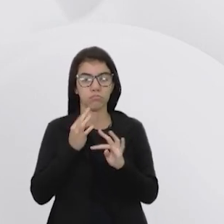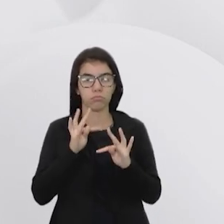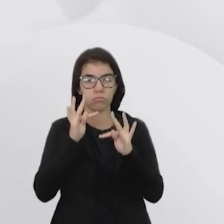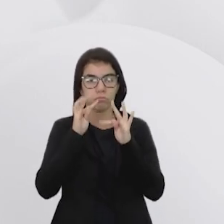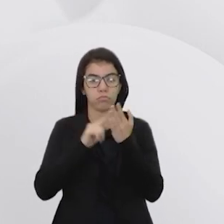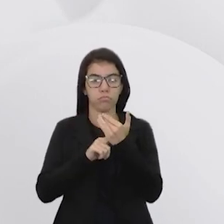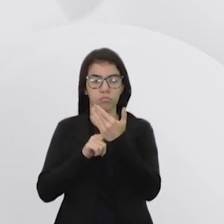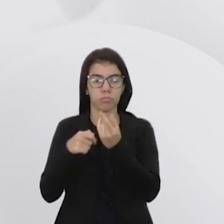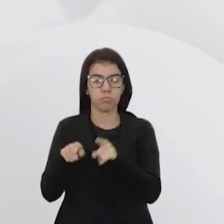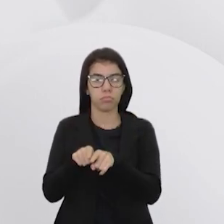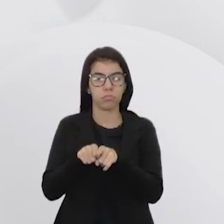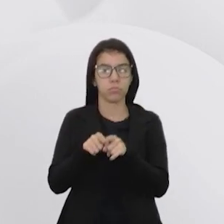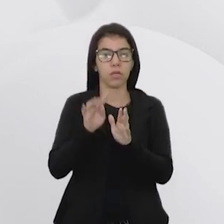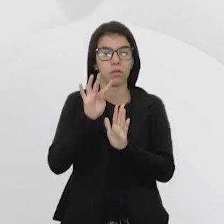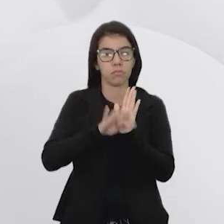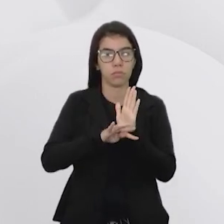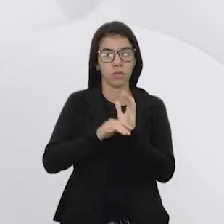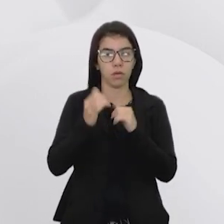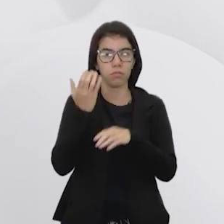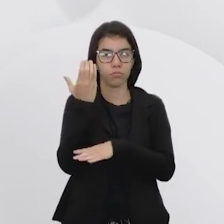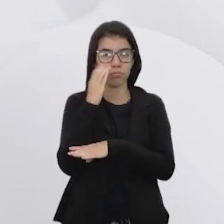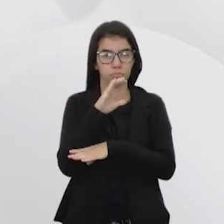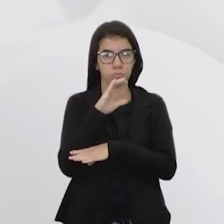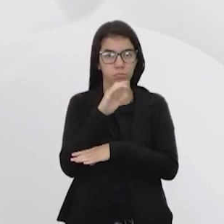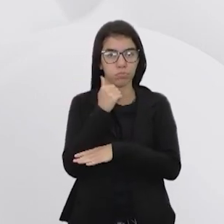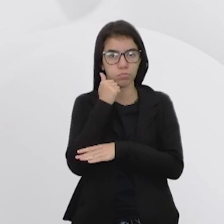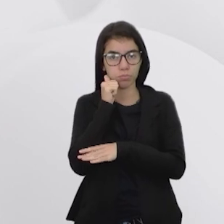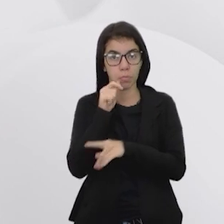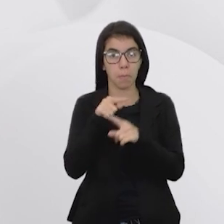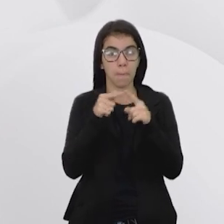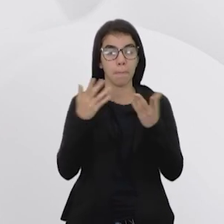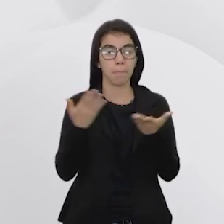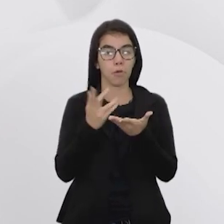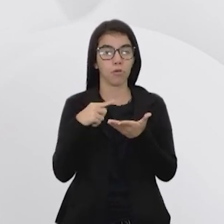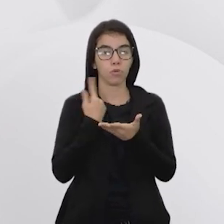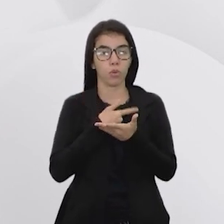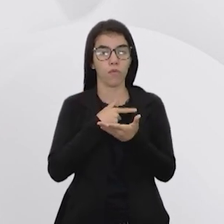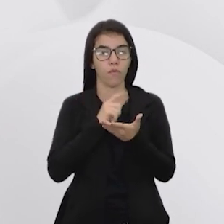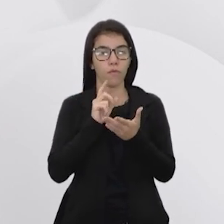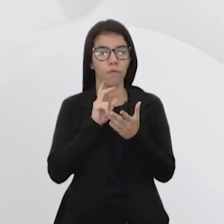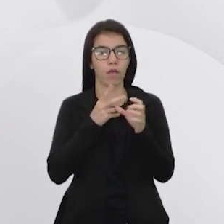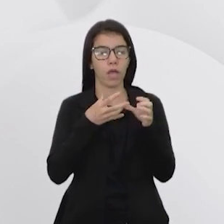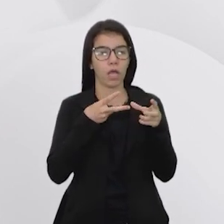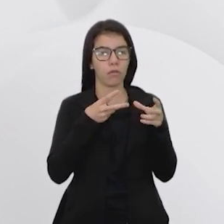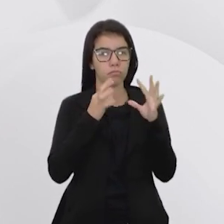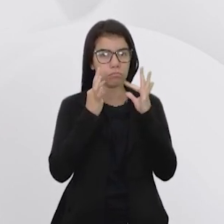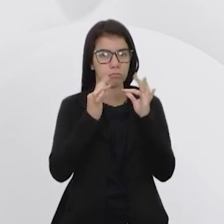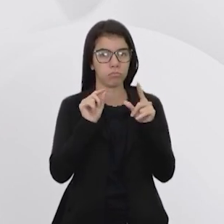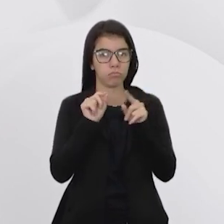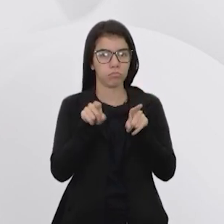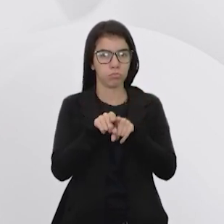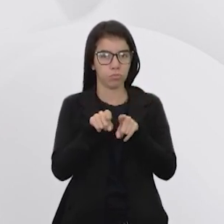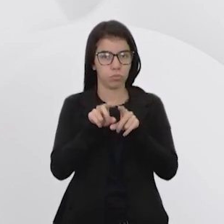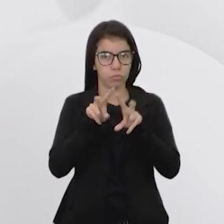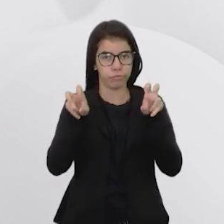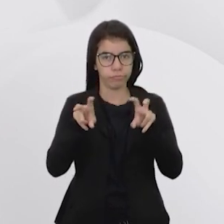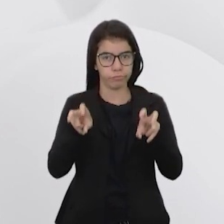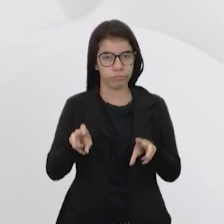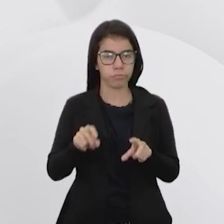é o texto de divulgação científica. Só que agora a gente vai observar um pouquinho melhor esses temas